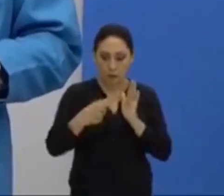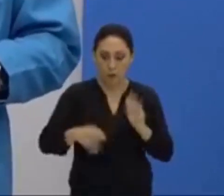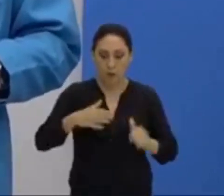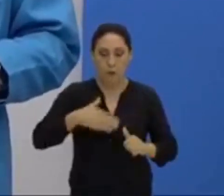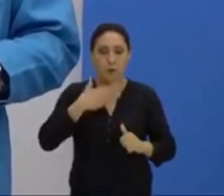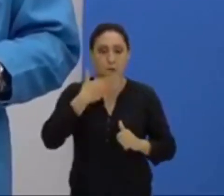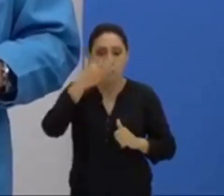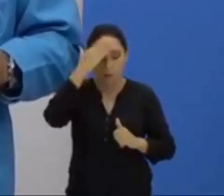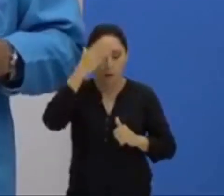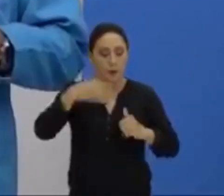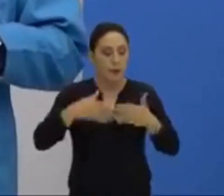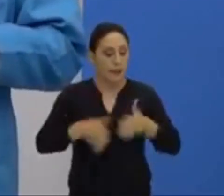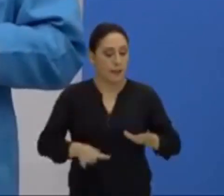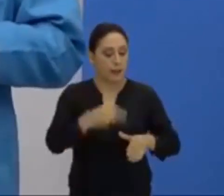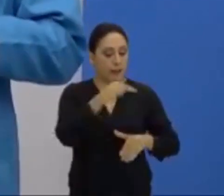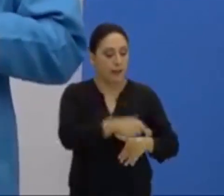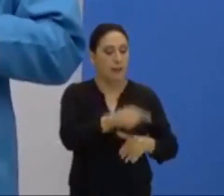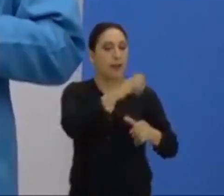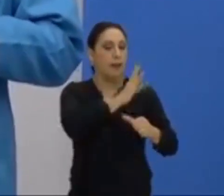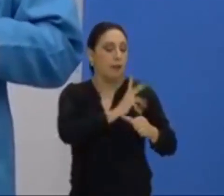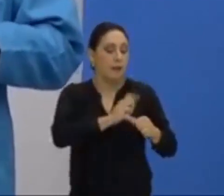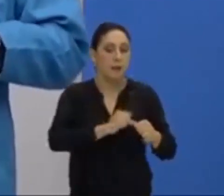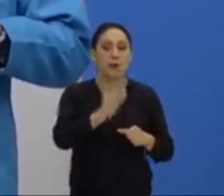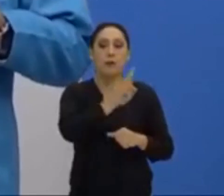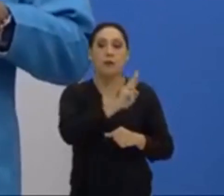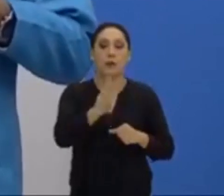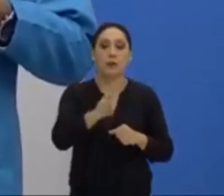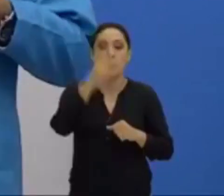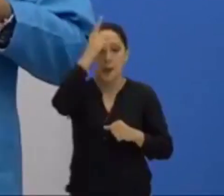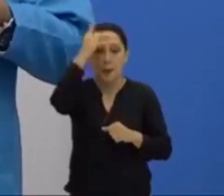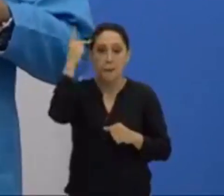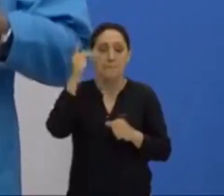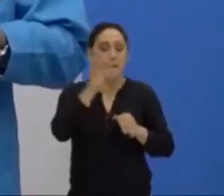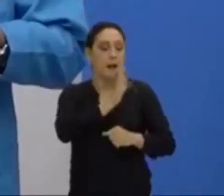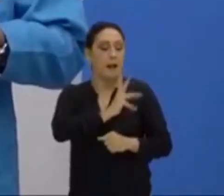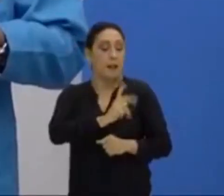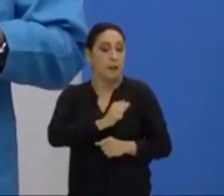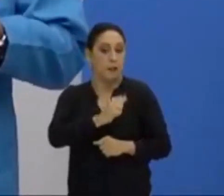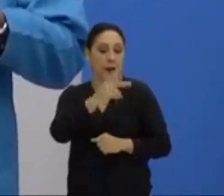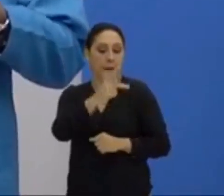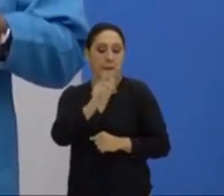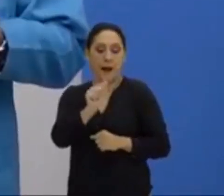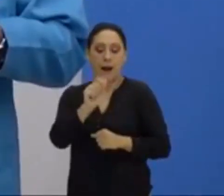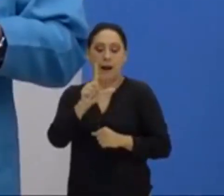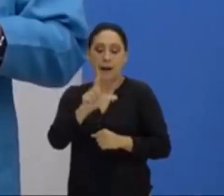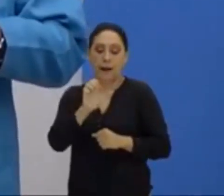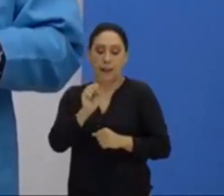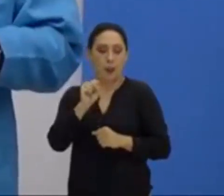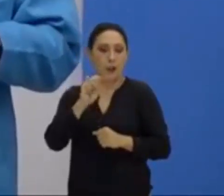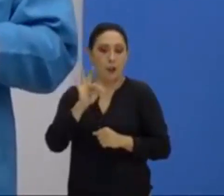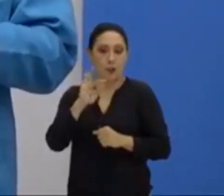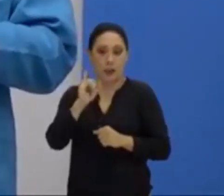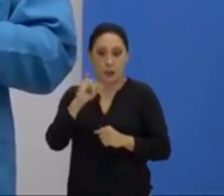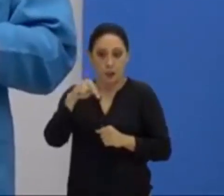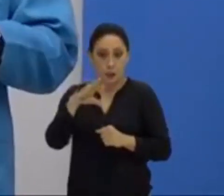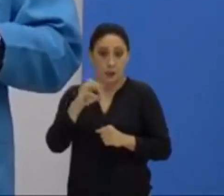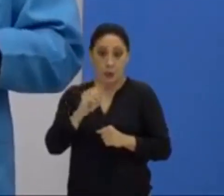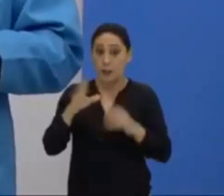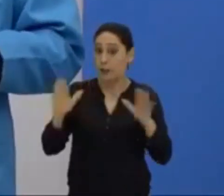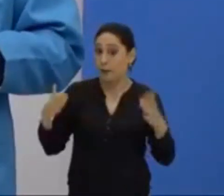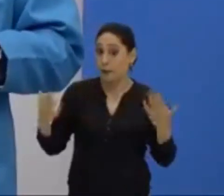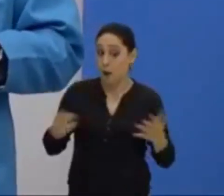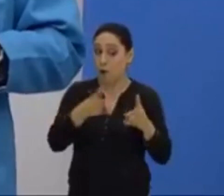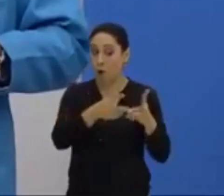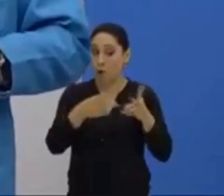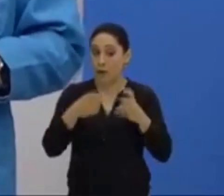que nasceram dentro do território da Palestina são chamados de palestinos. Então vejam só. Nesse contexto,